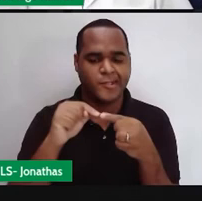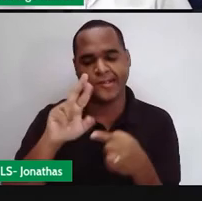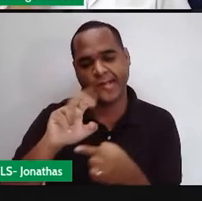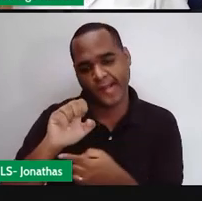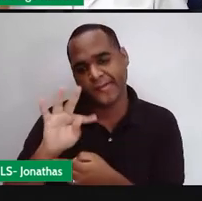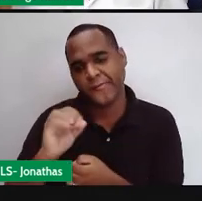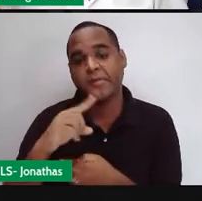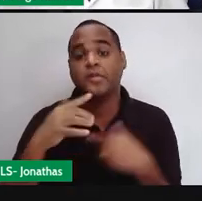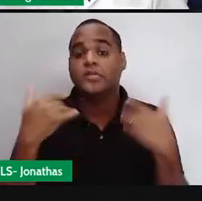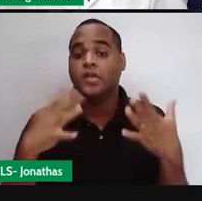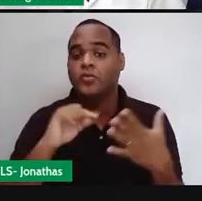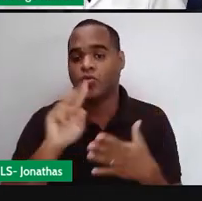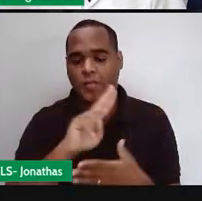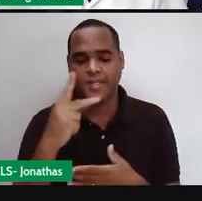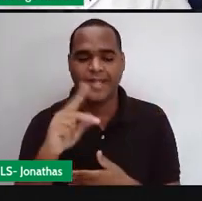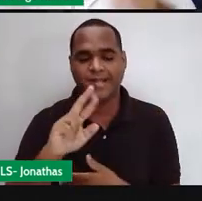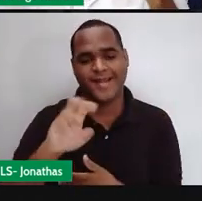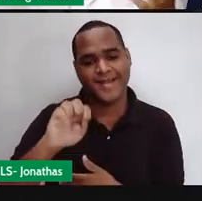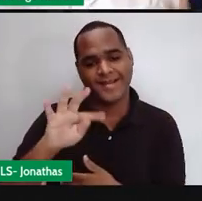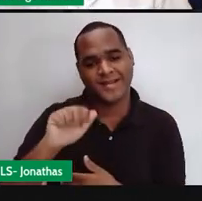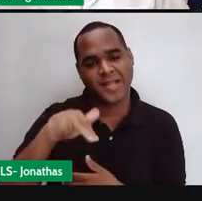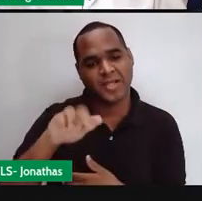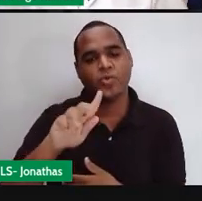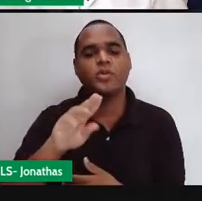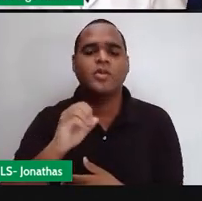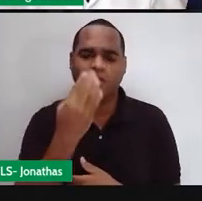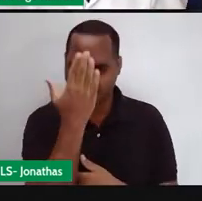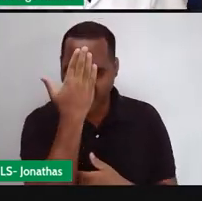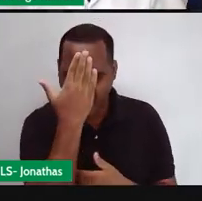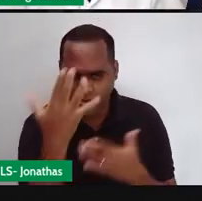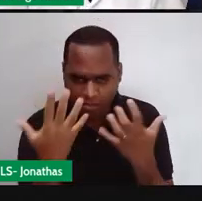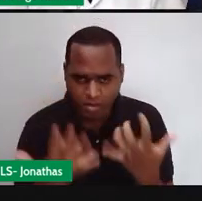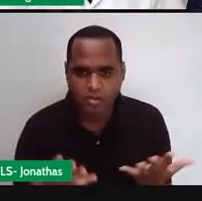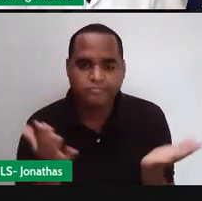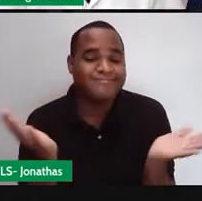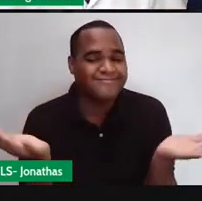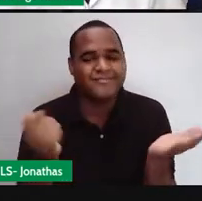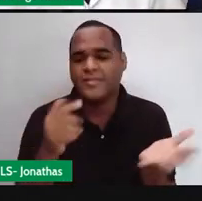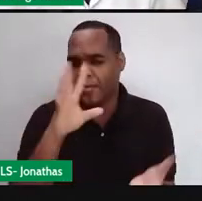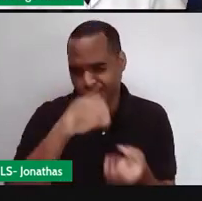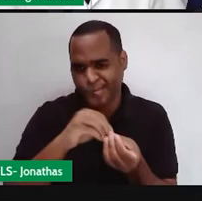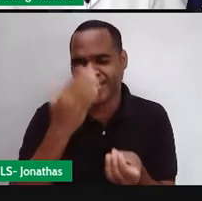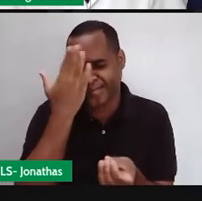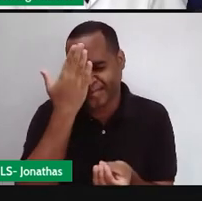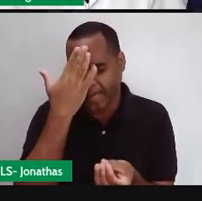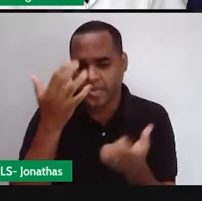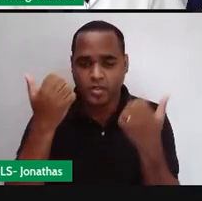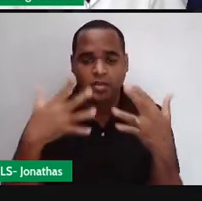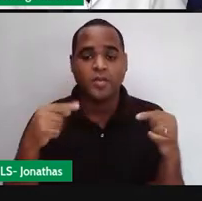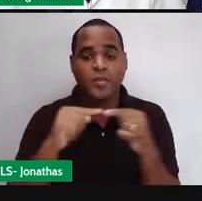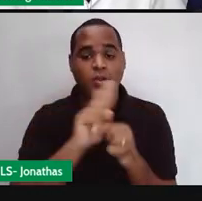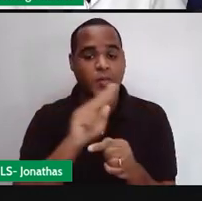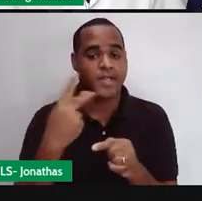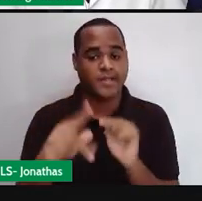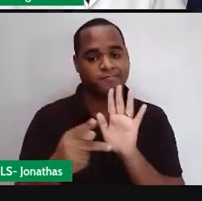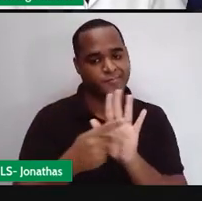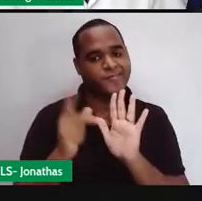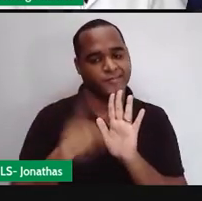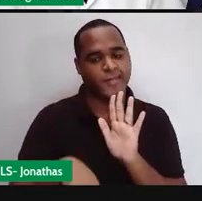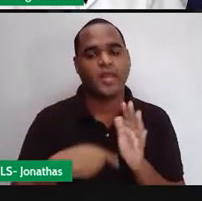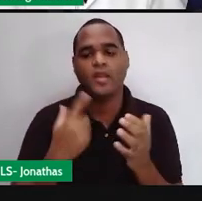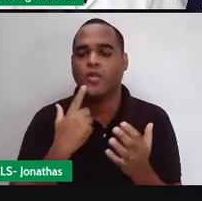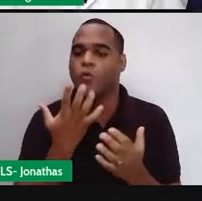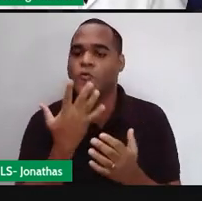por isso que o nome dele é retângulo. Você sabia disso? Pois é. Que bacana. Vamos mudar agora essa